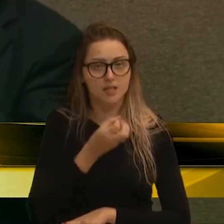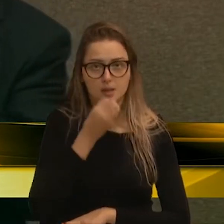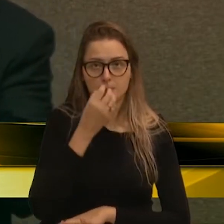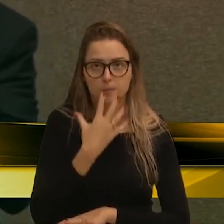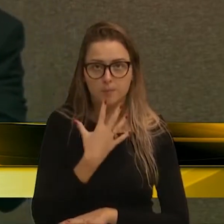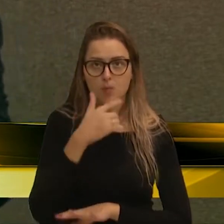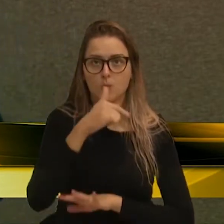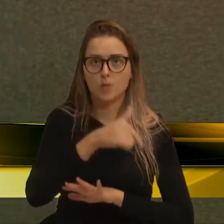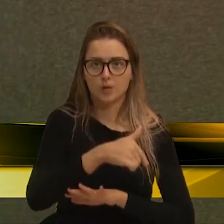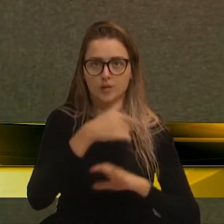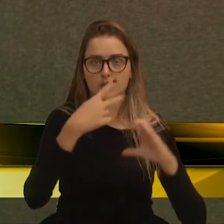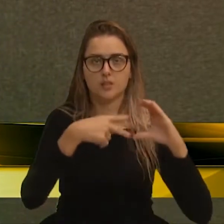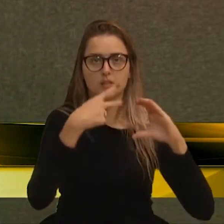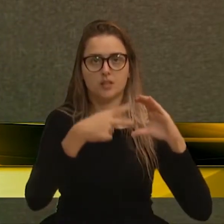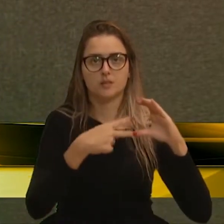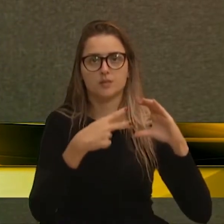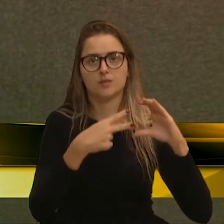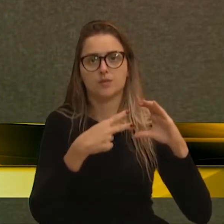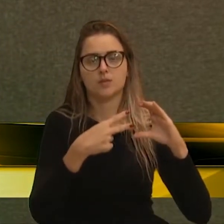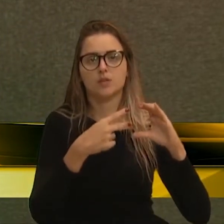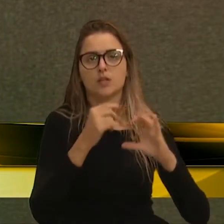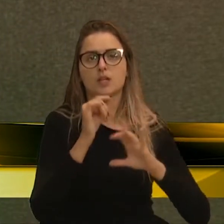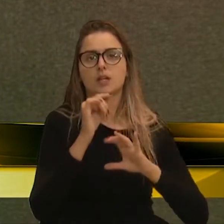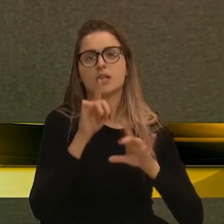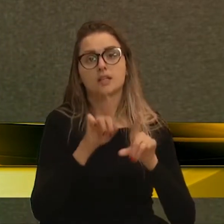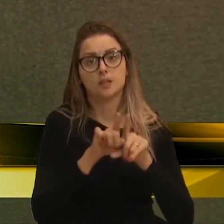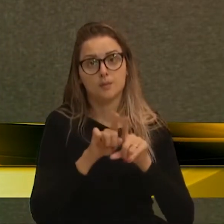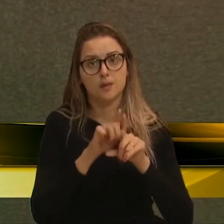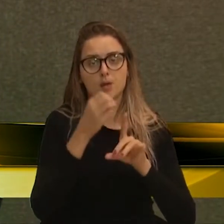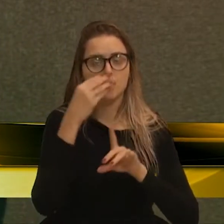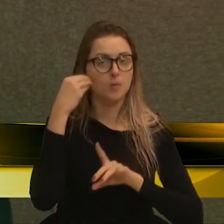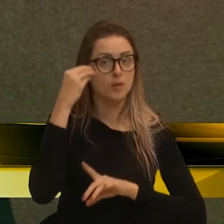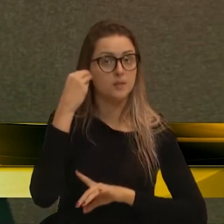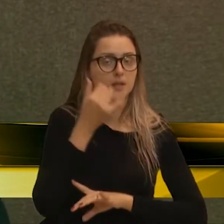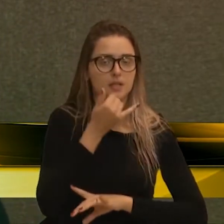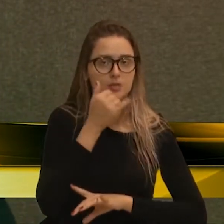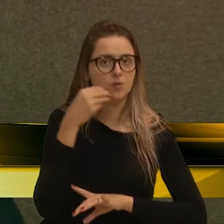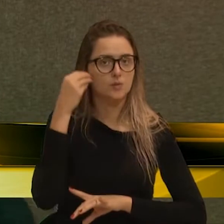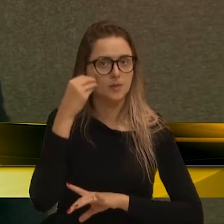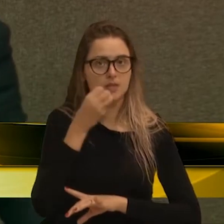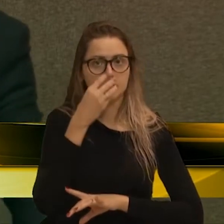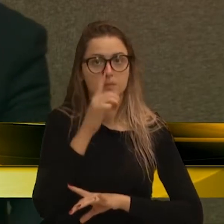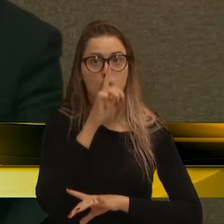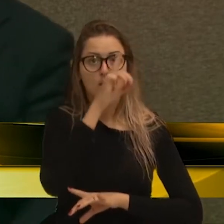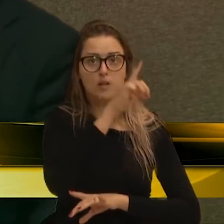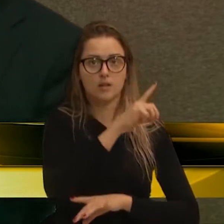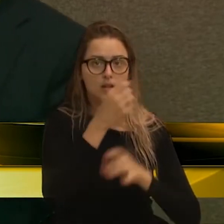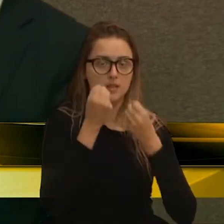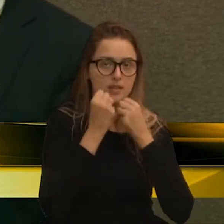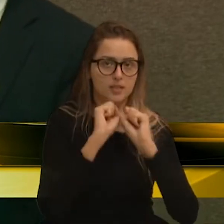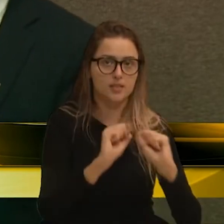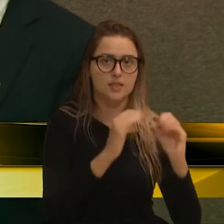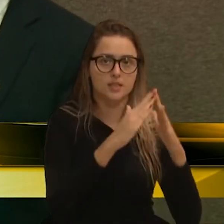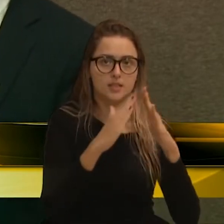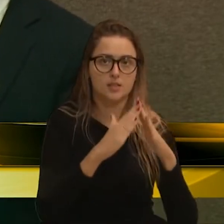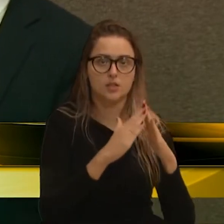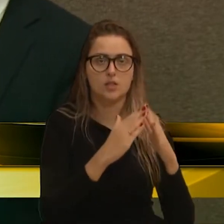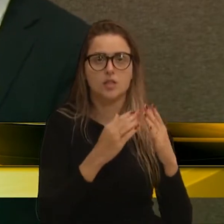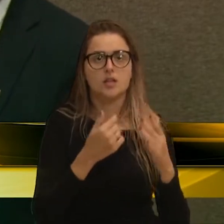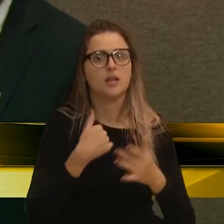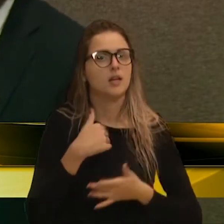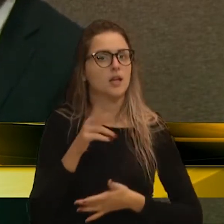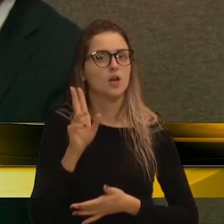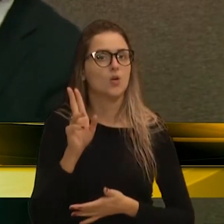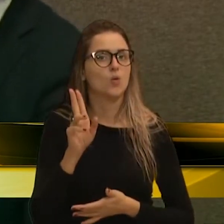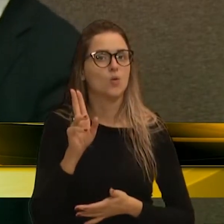Legislativo, à frente da Secretaria de Habitação durante esses três meses, mas nunca escondi